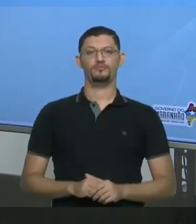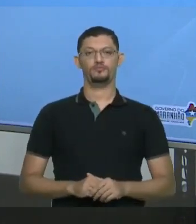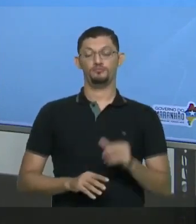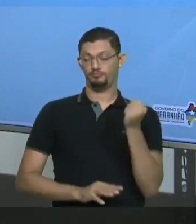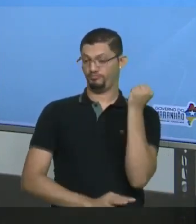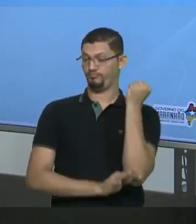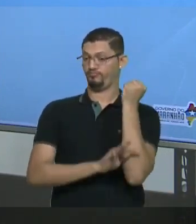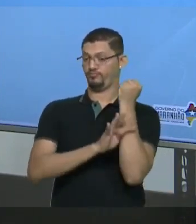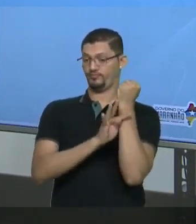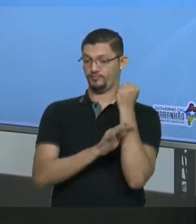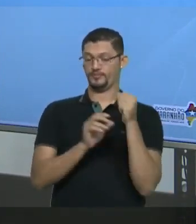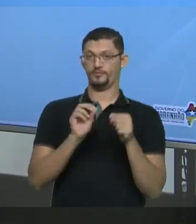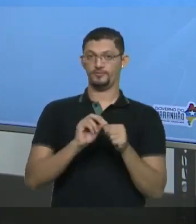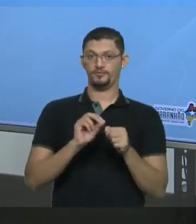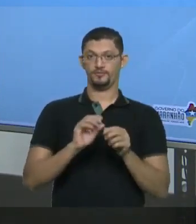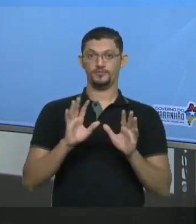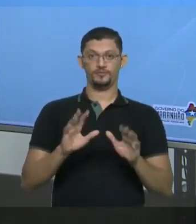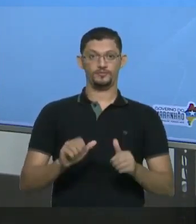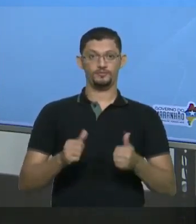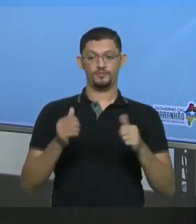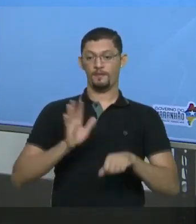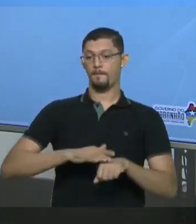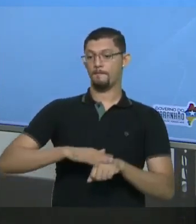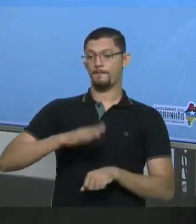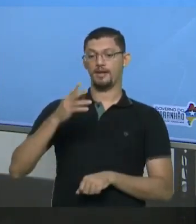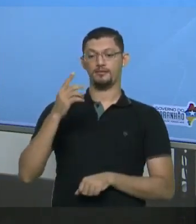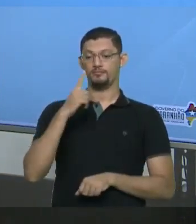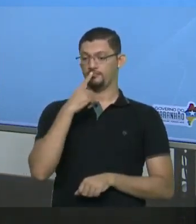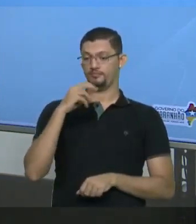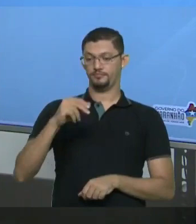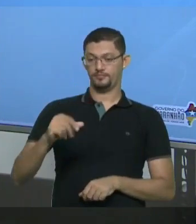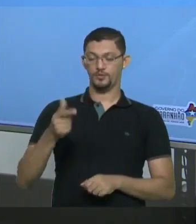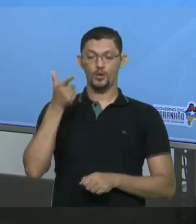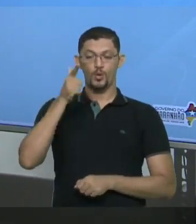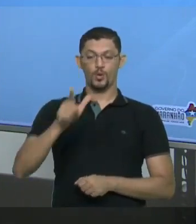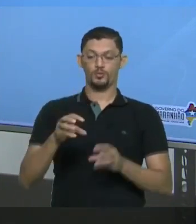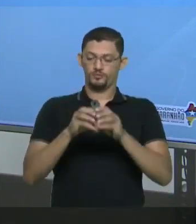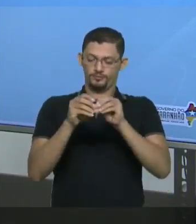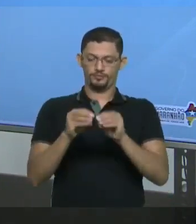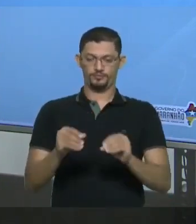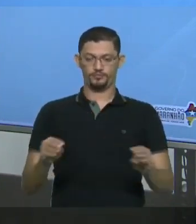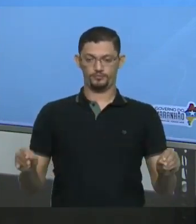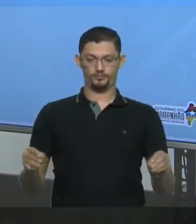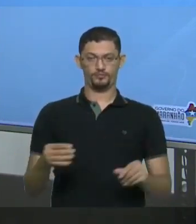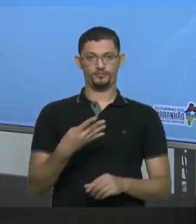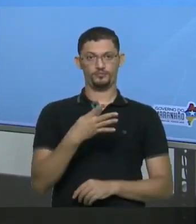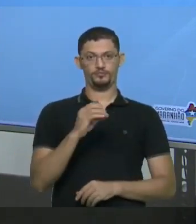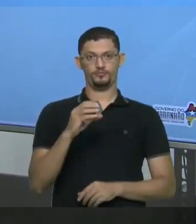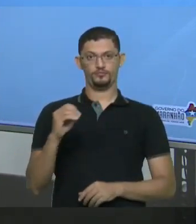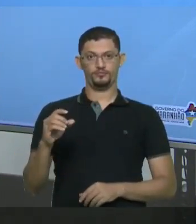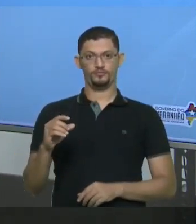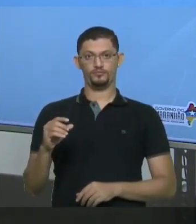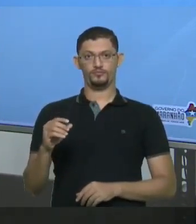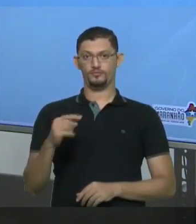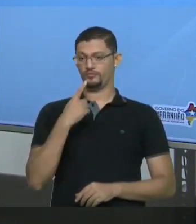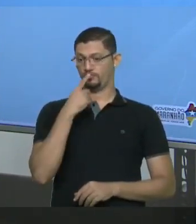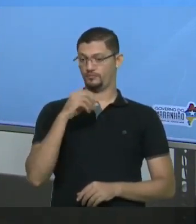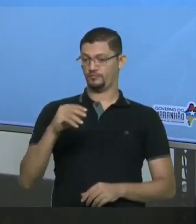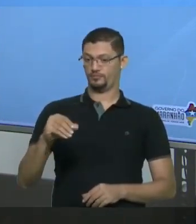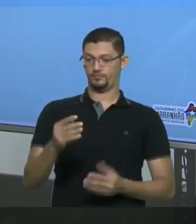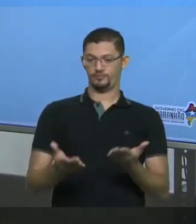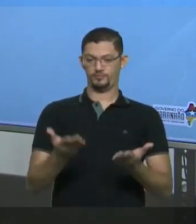A temperatura Você favorece Que mais sal Seria dissolvido Então eu tinha 400 gramas De sal de cozinha Confere